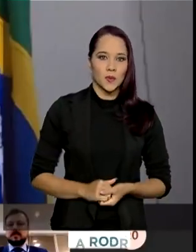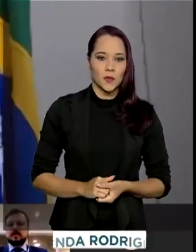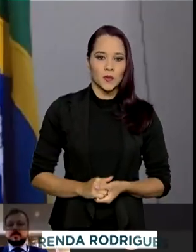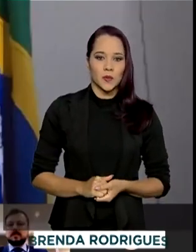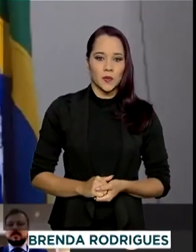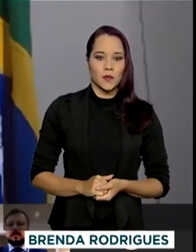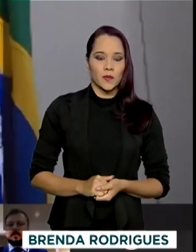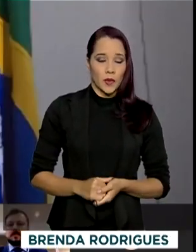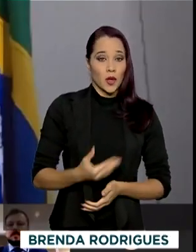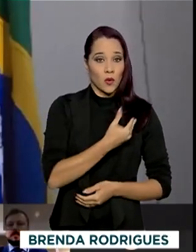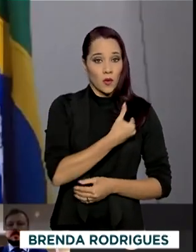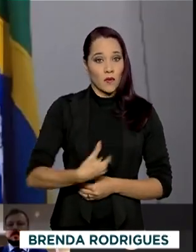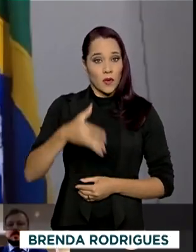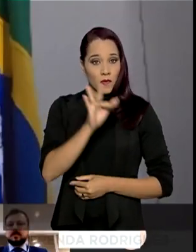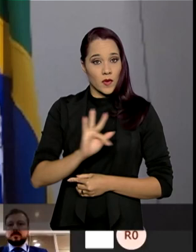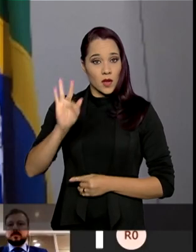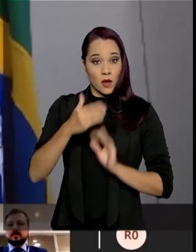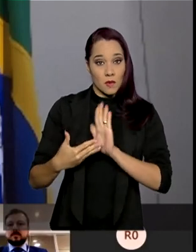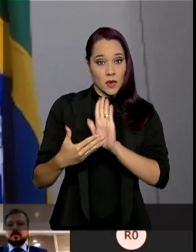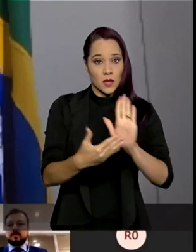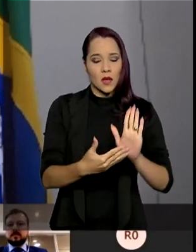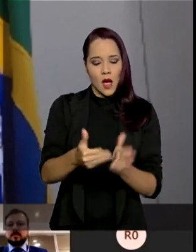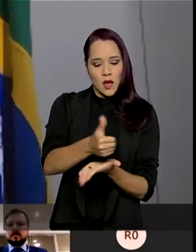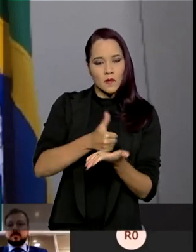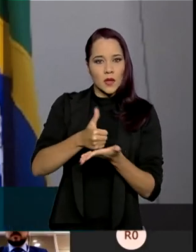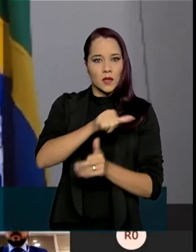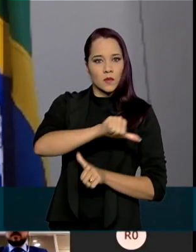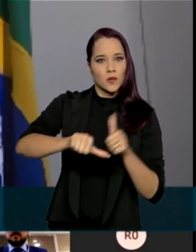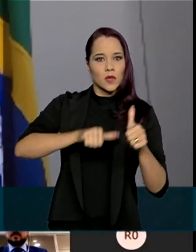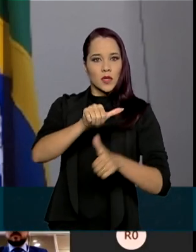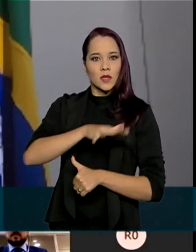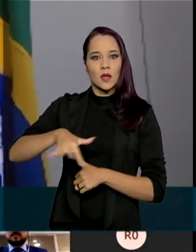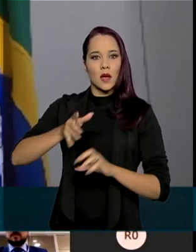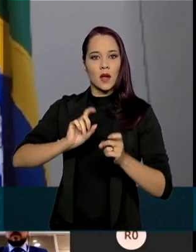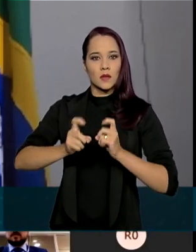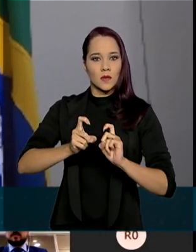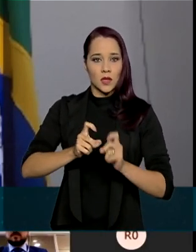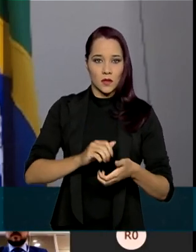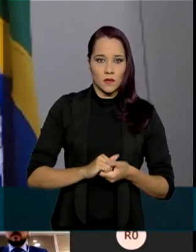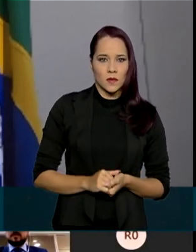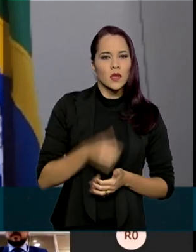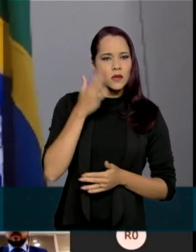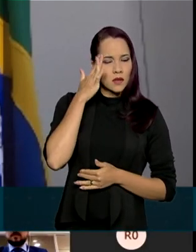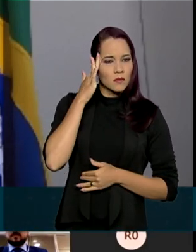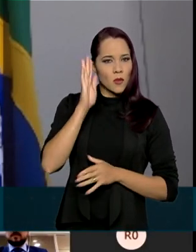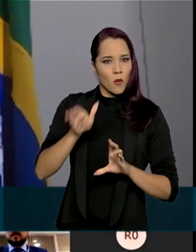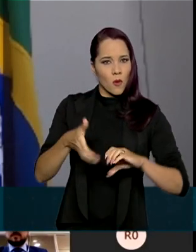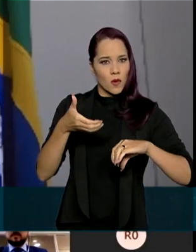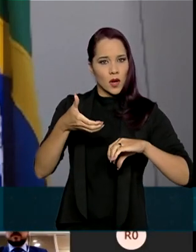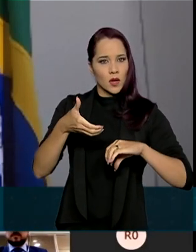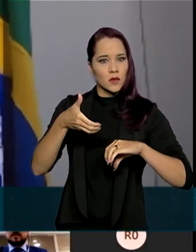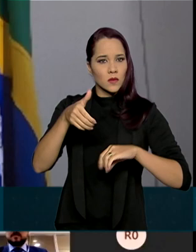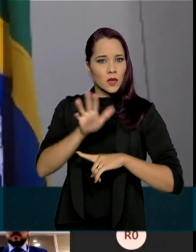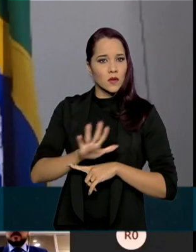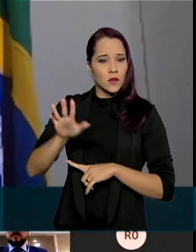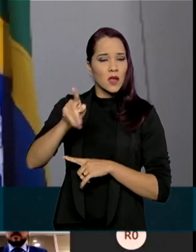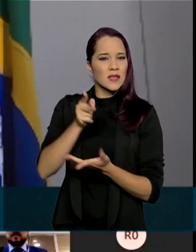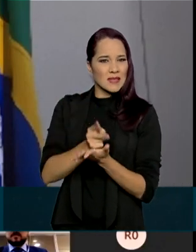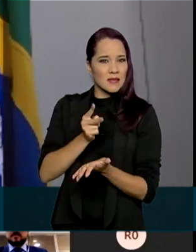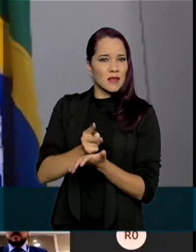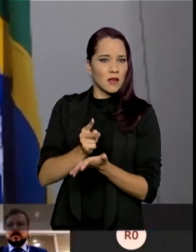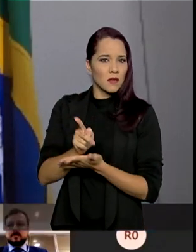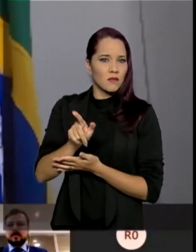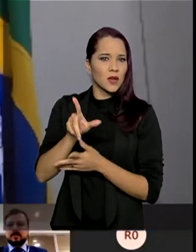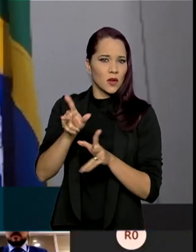O governo federal está apresentando as bases da transformação administrativa. Sabemos que o Congresso Nacional, como sempre faz quando